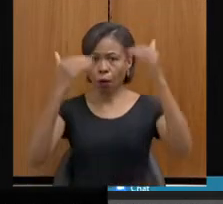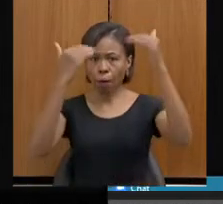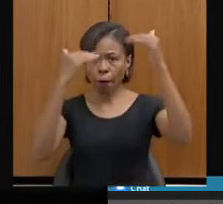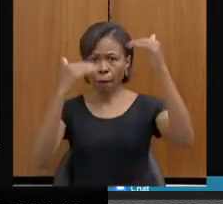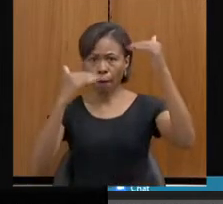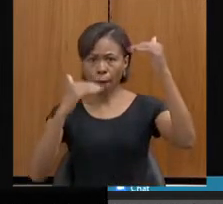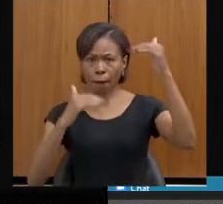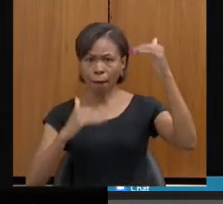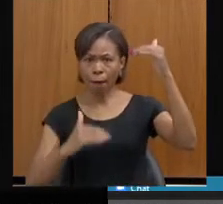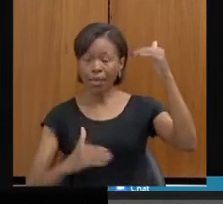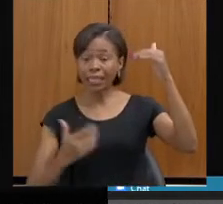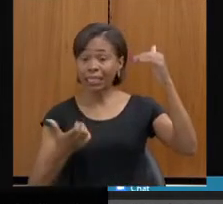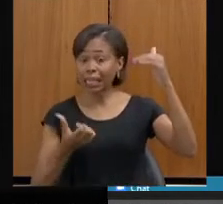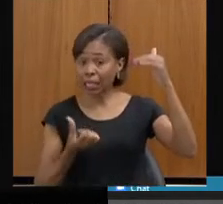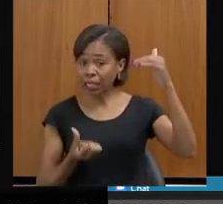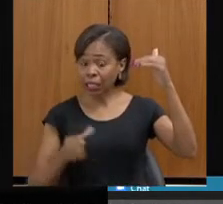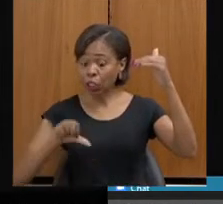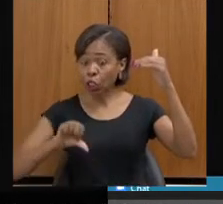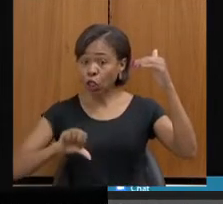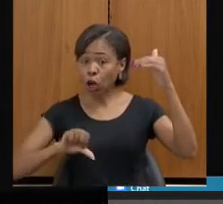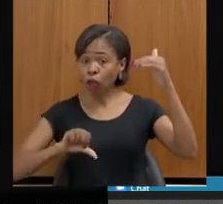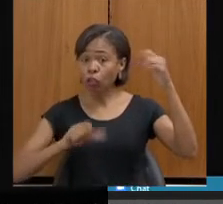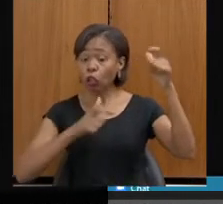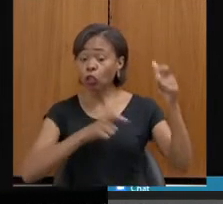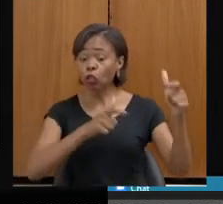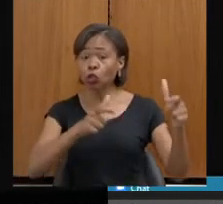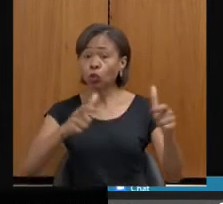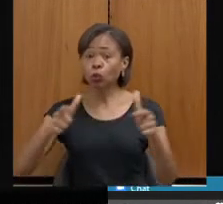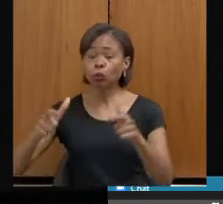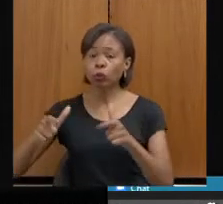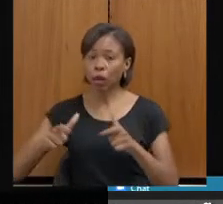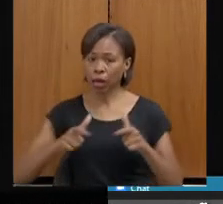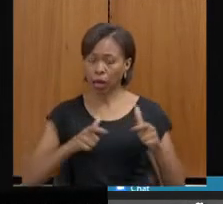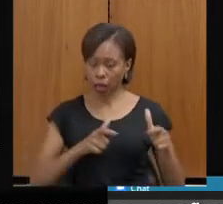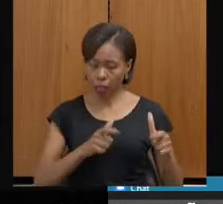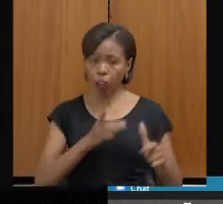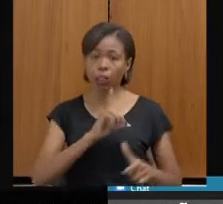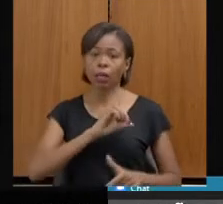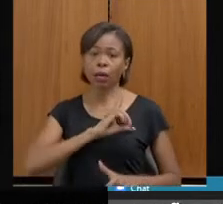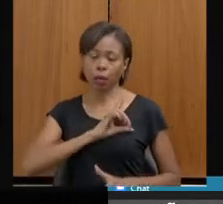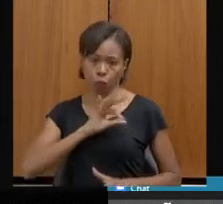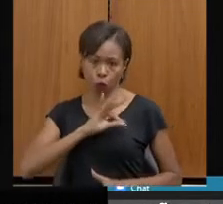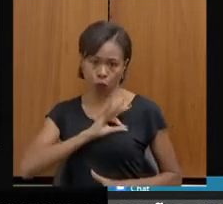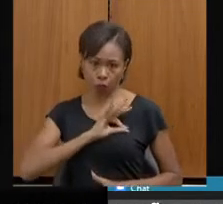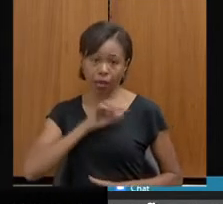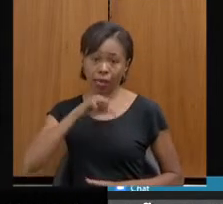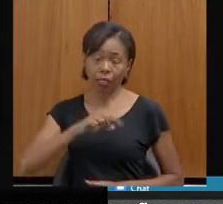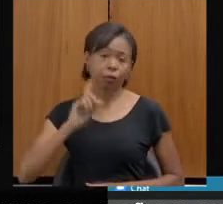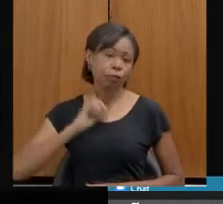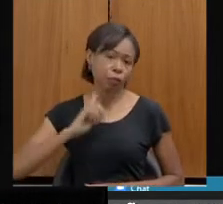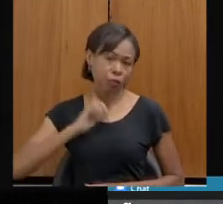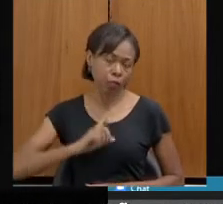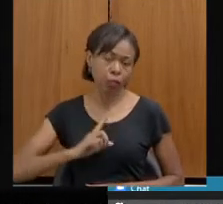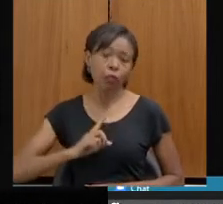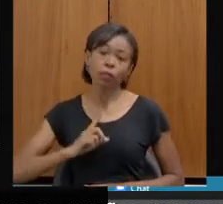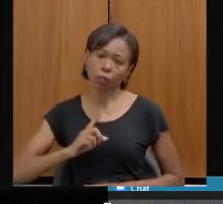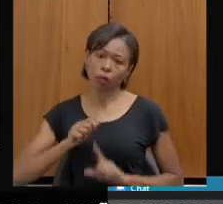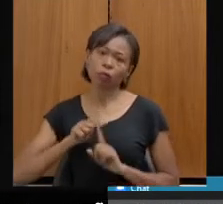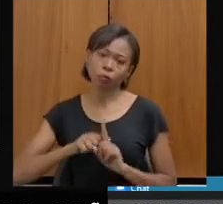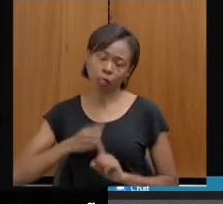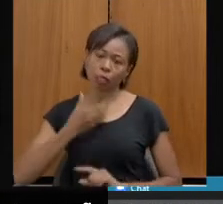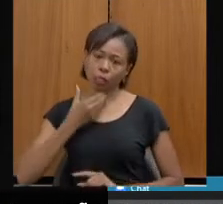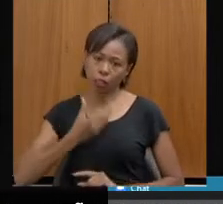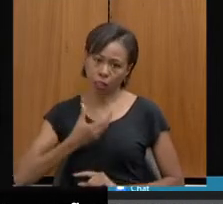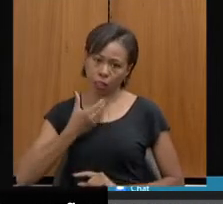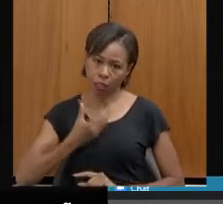unidades, e esse é o número de unidades que nós temos, 69 unidades no Estado de Minas Gerais. Em dezembro, nós classificamos essas